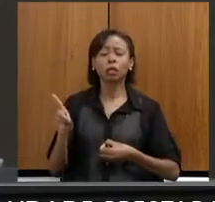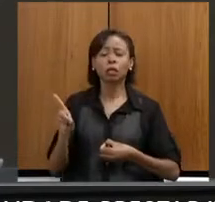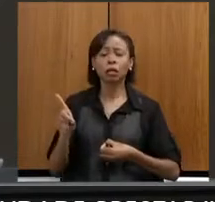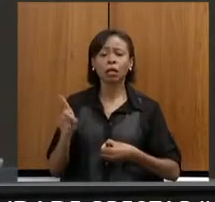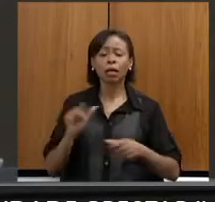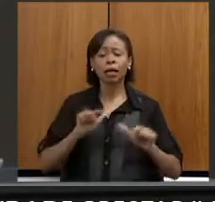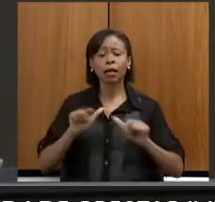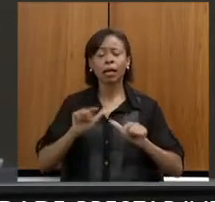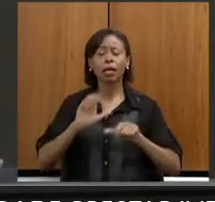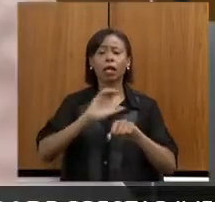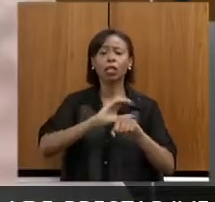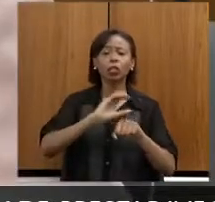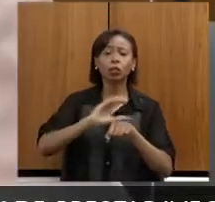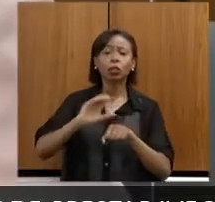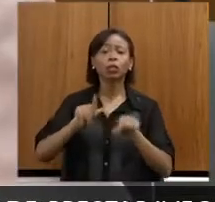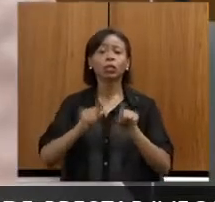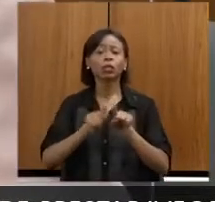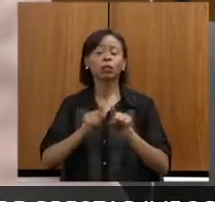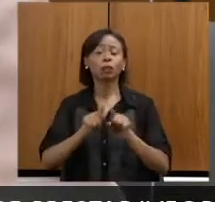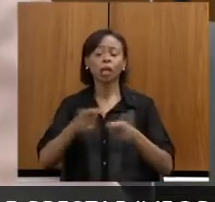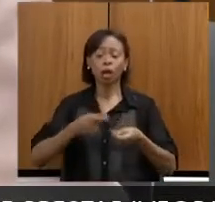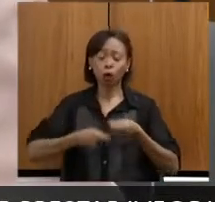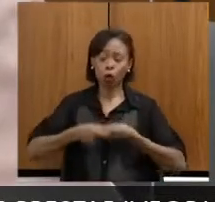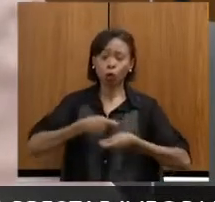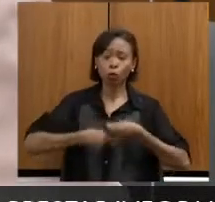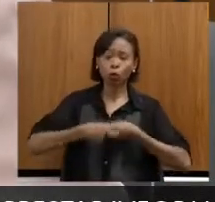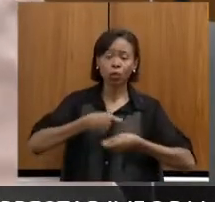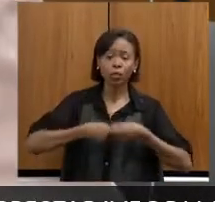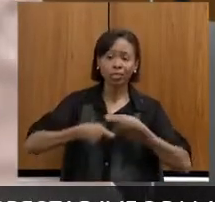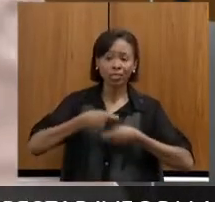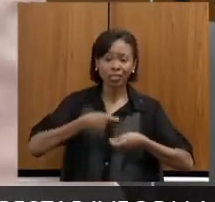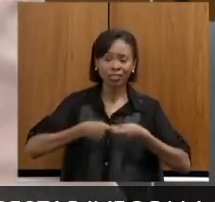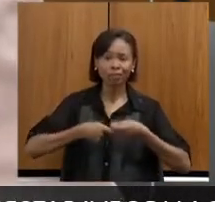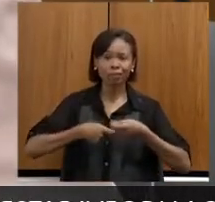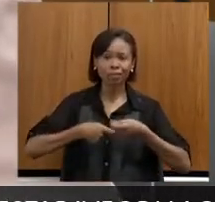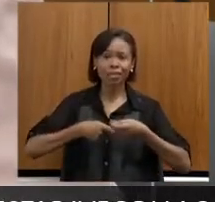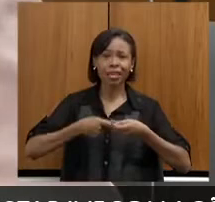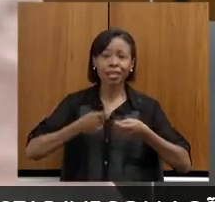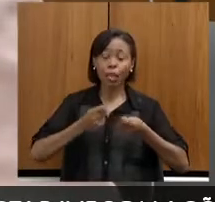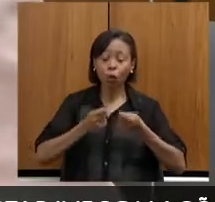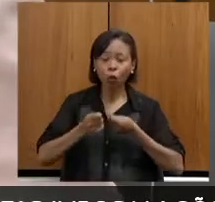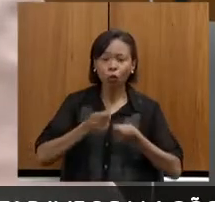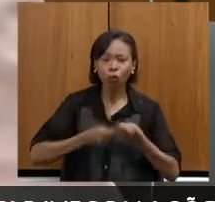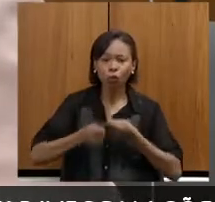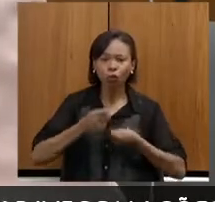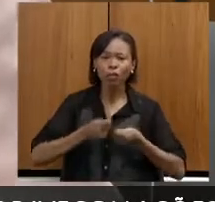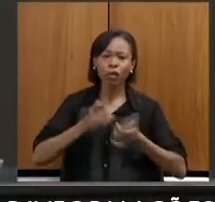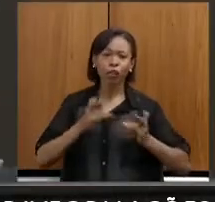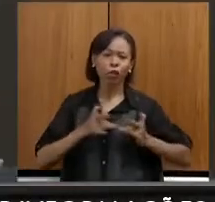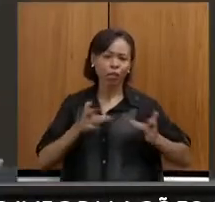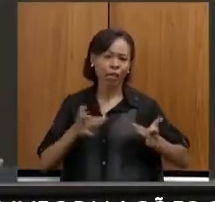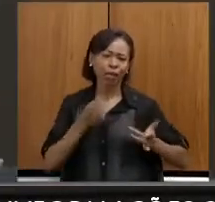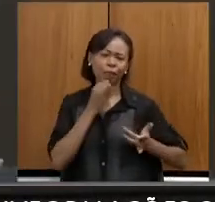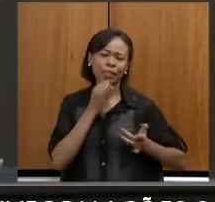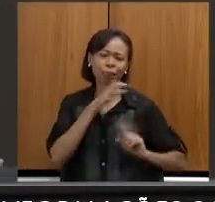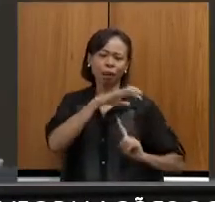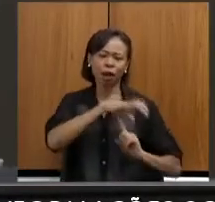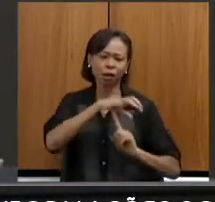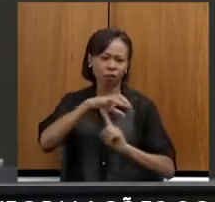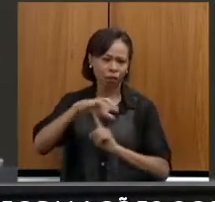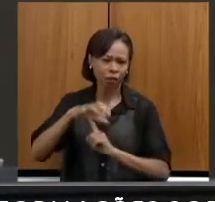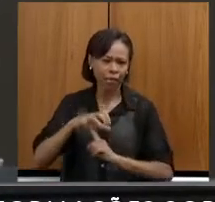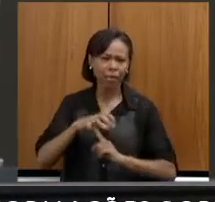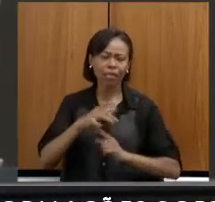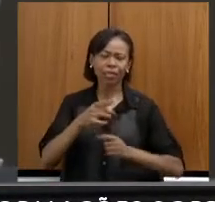atividades de comercialização da economia popular solidária, tais como as feiras de economia popular